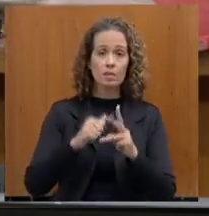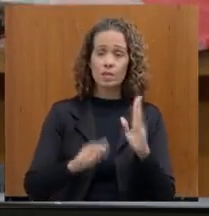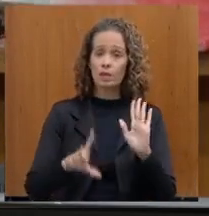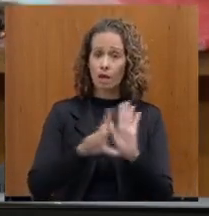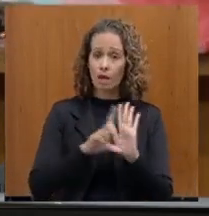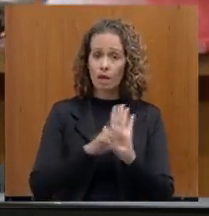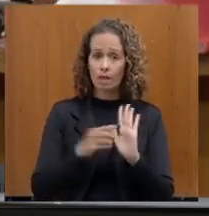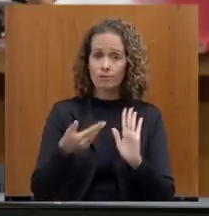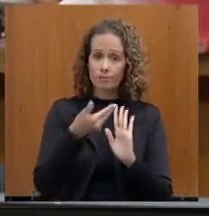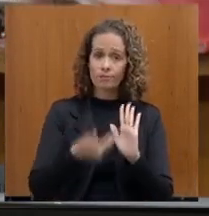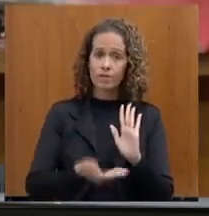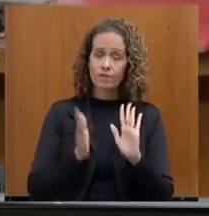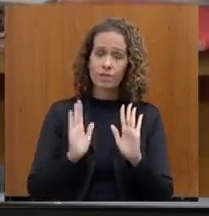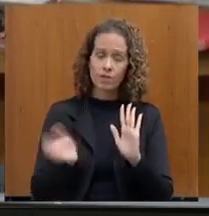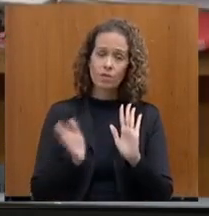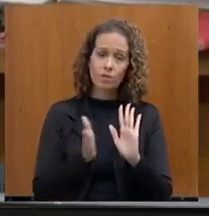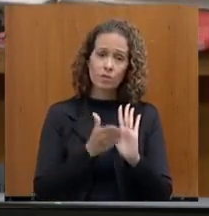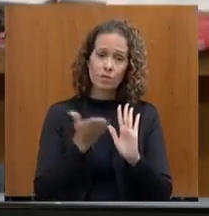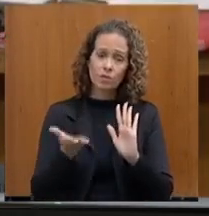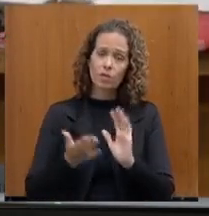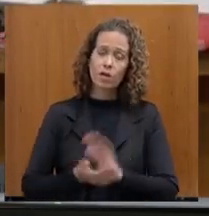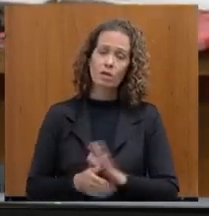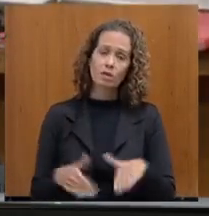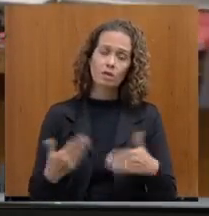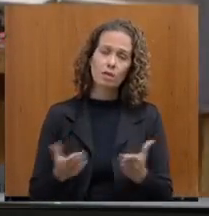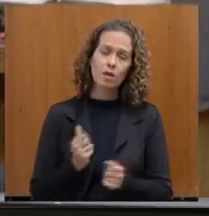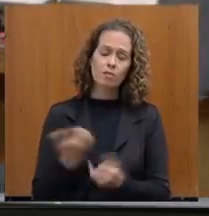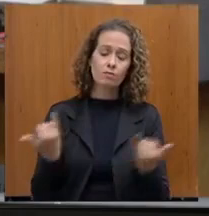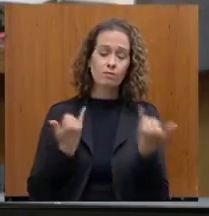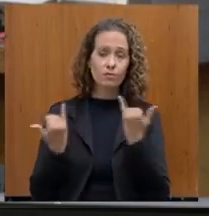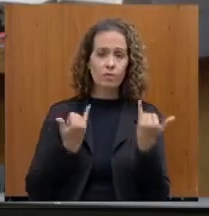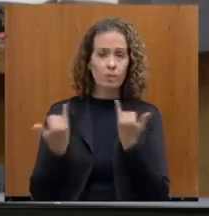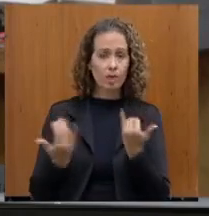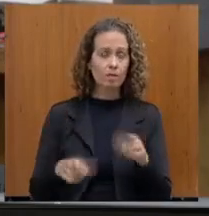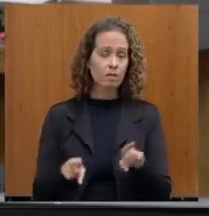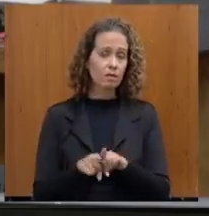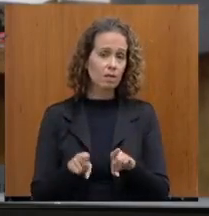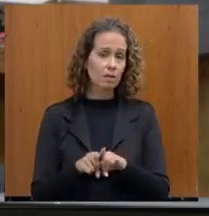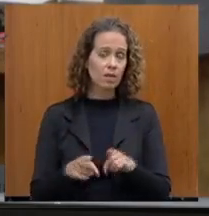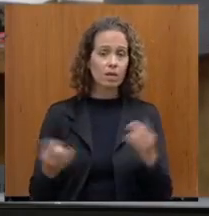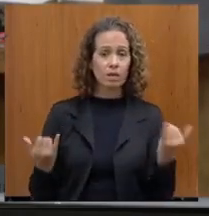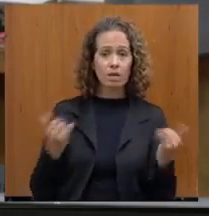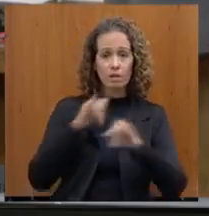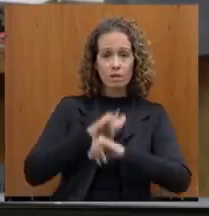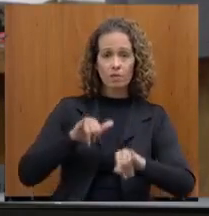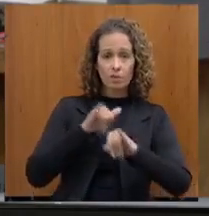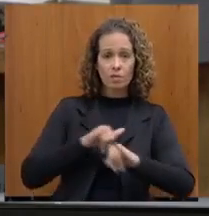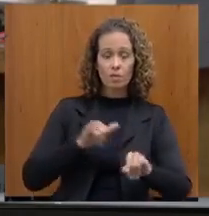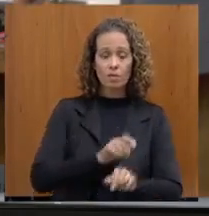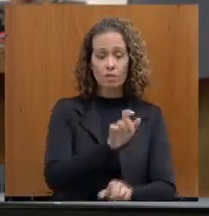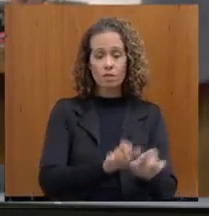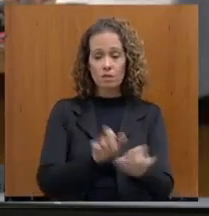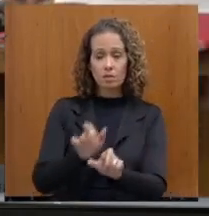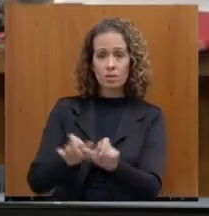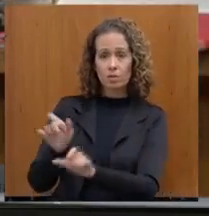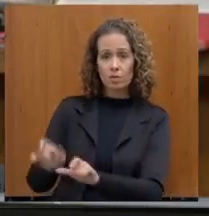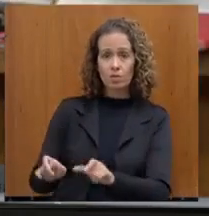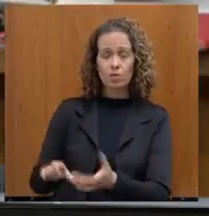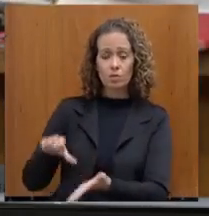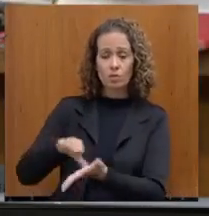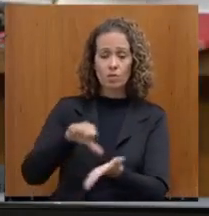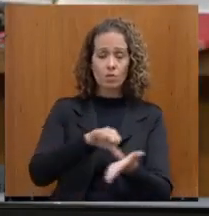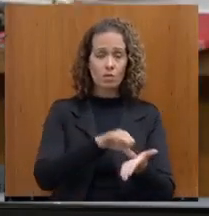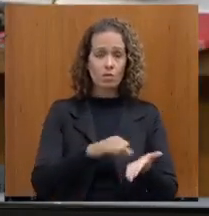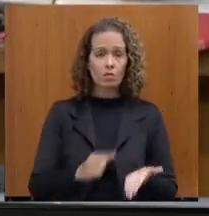.385, elas são informadas. E, ao mesmo tempo, também informamos aos contribuintes do setor a qual é concedido